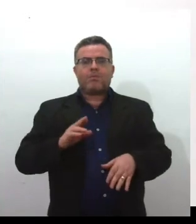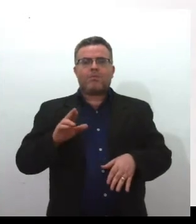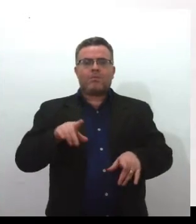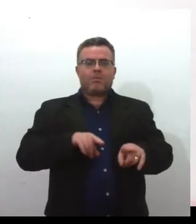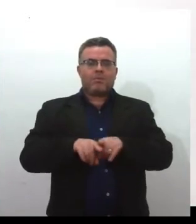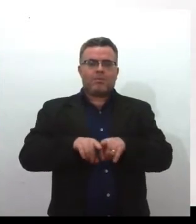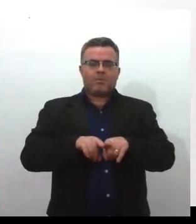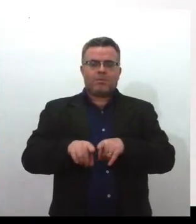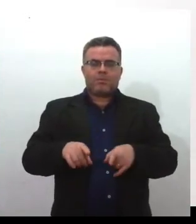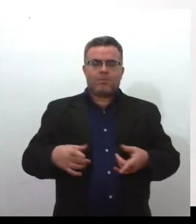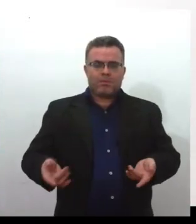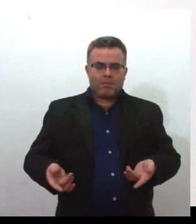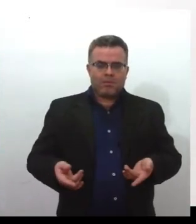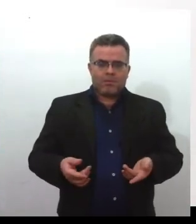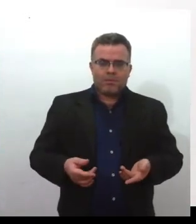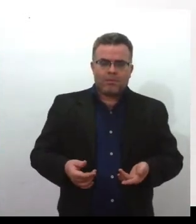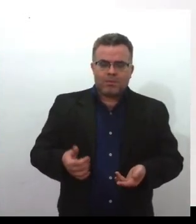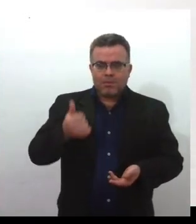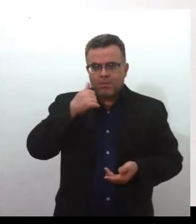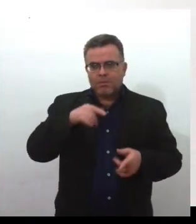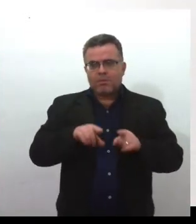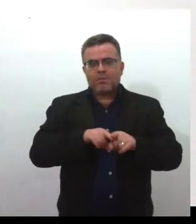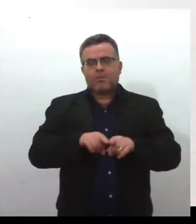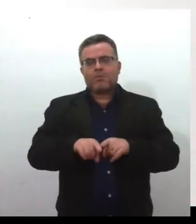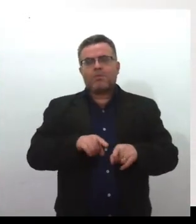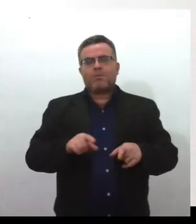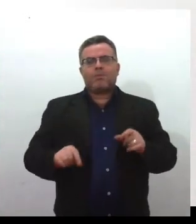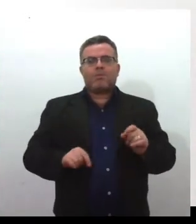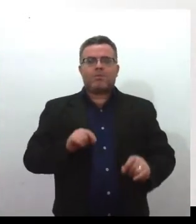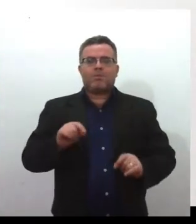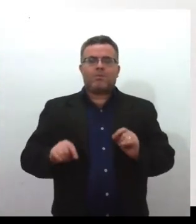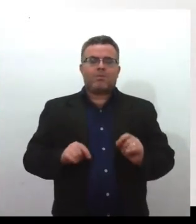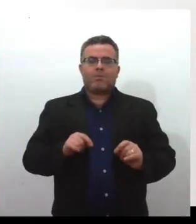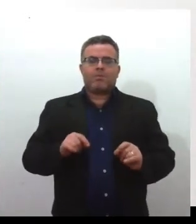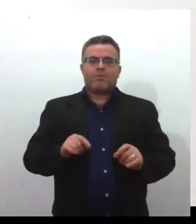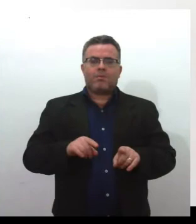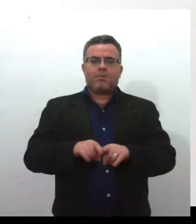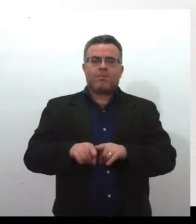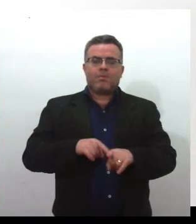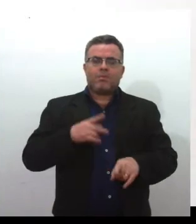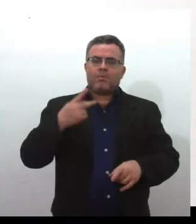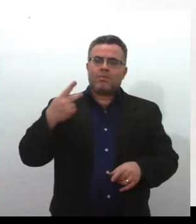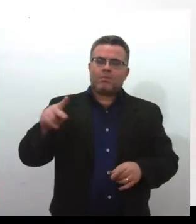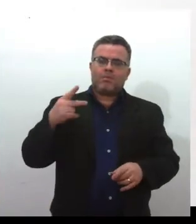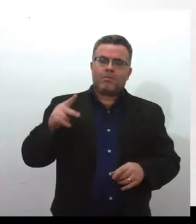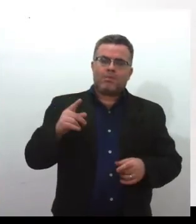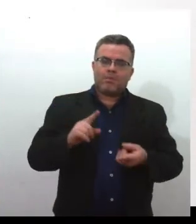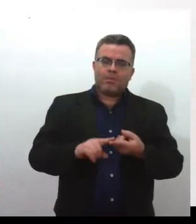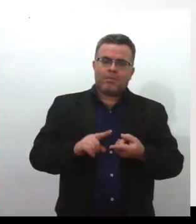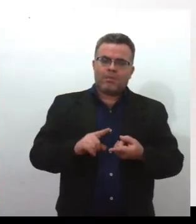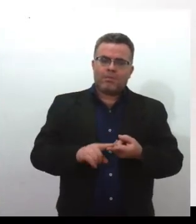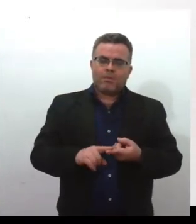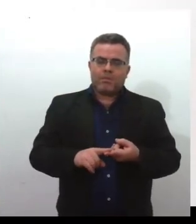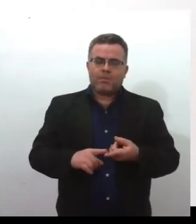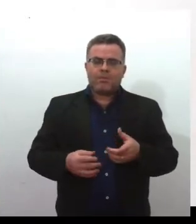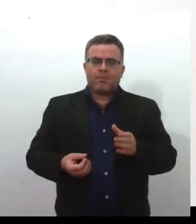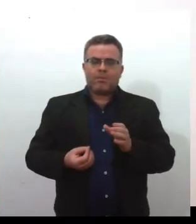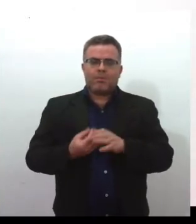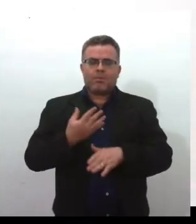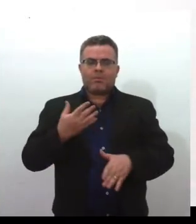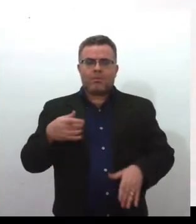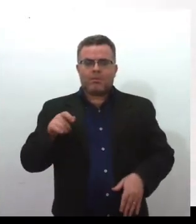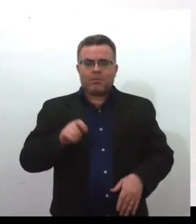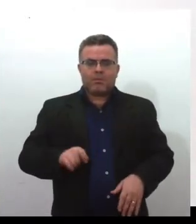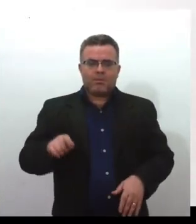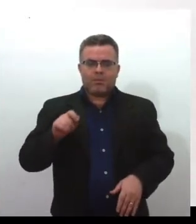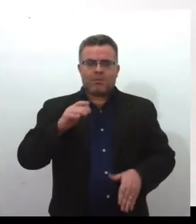ativistas e de uma irmã ativista. O irmão dela, por exemplo, é cofundador de uma associação de